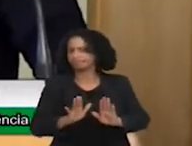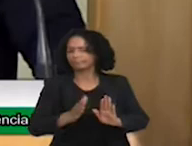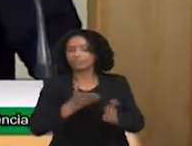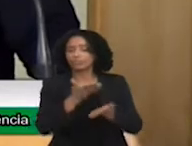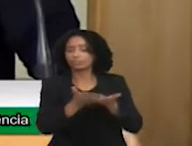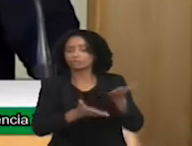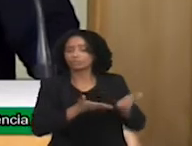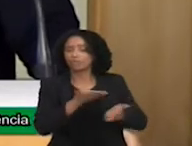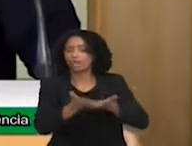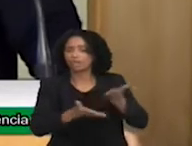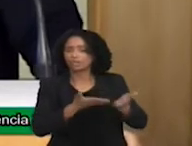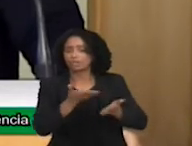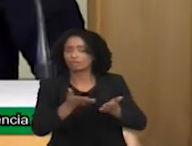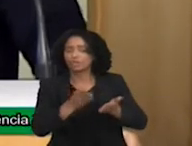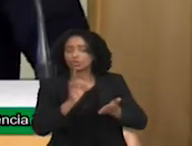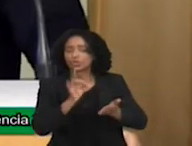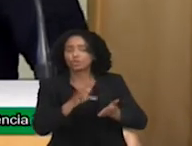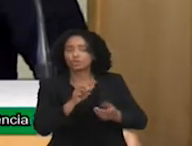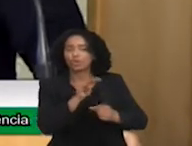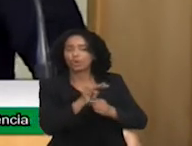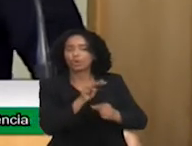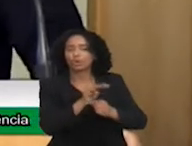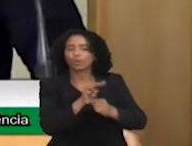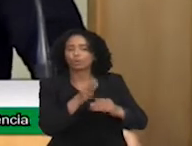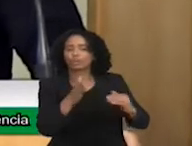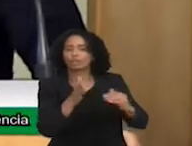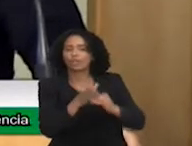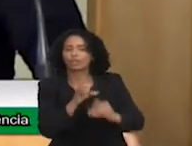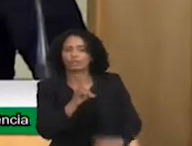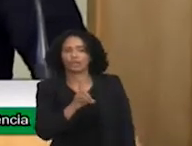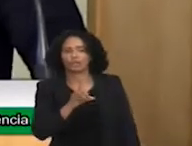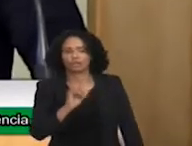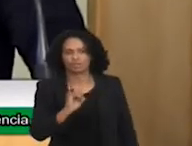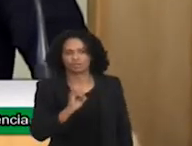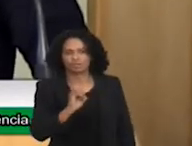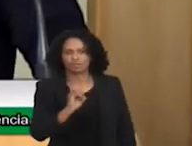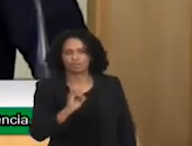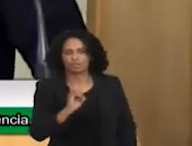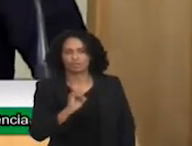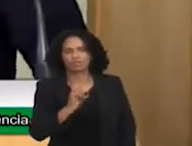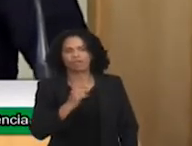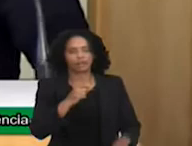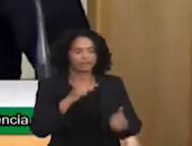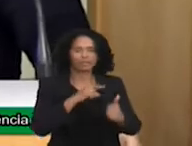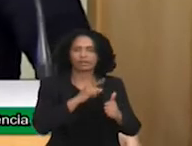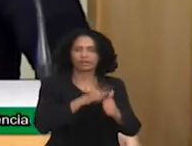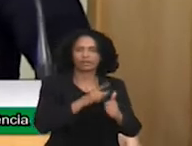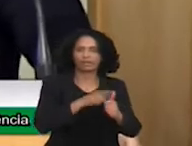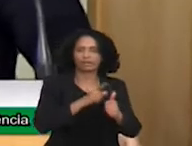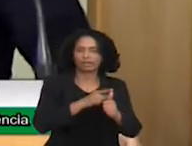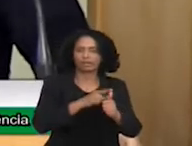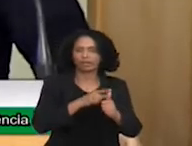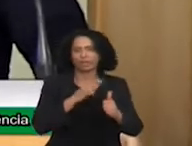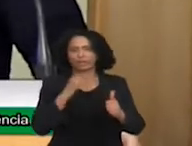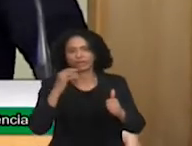até a deficiência intelectual. Cadê a cognitiva, sensorial e